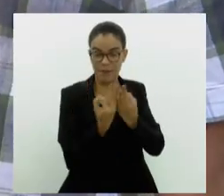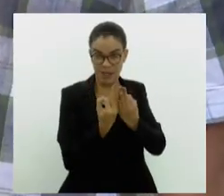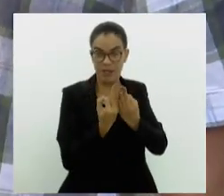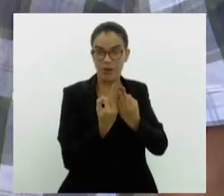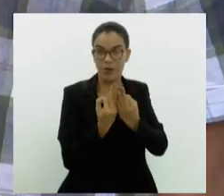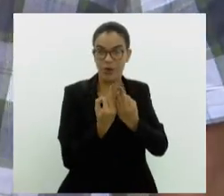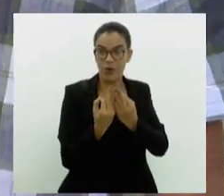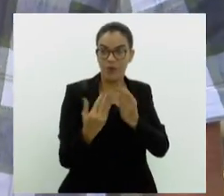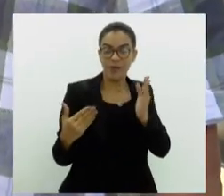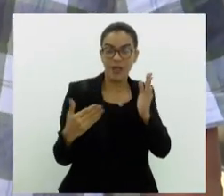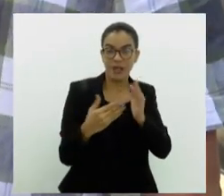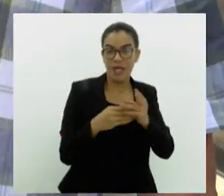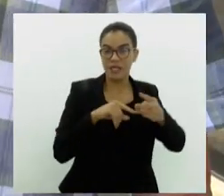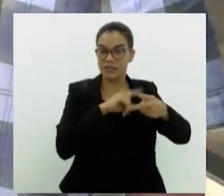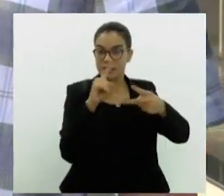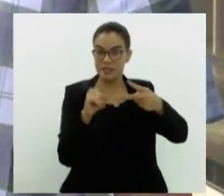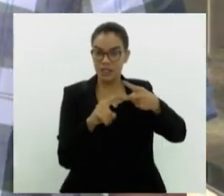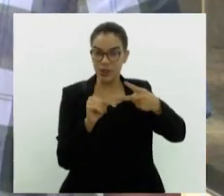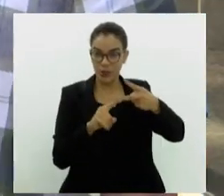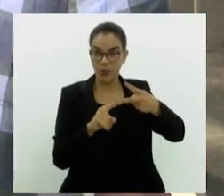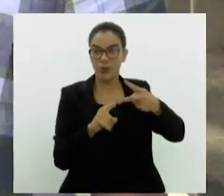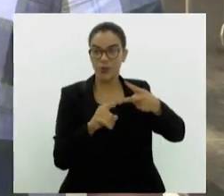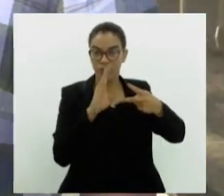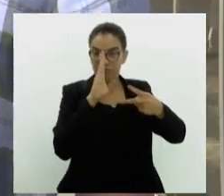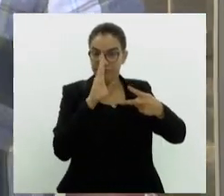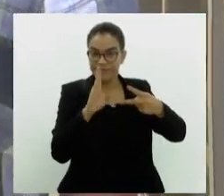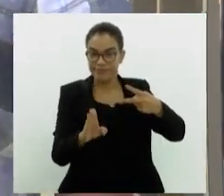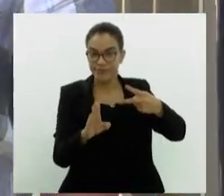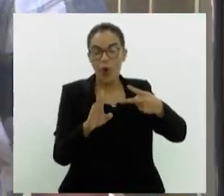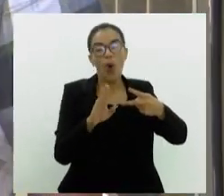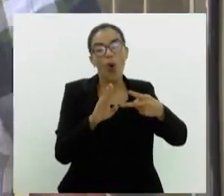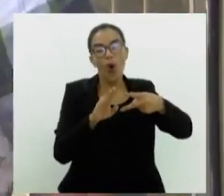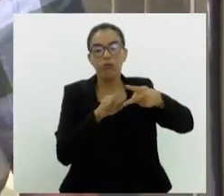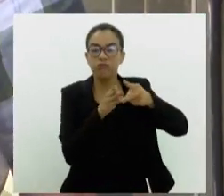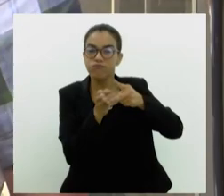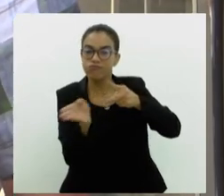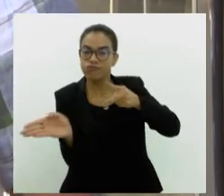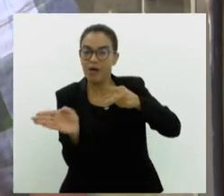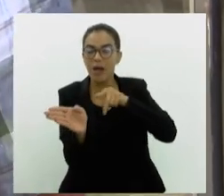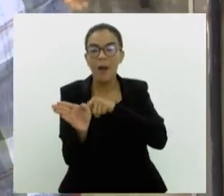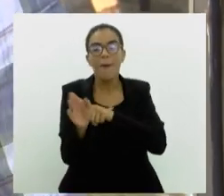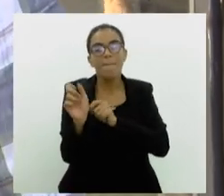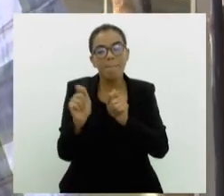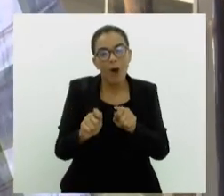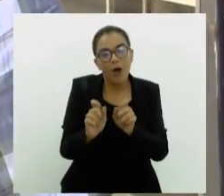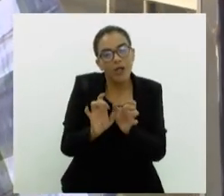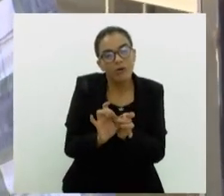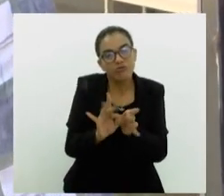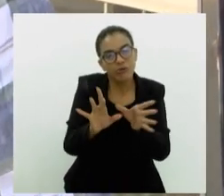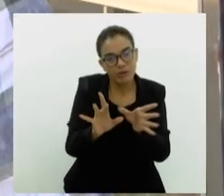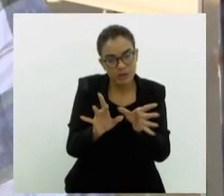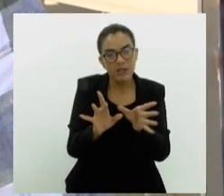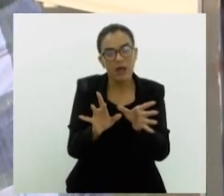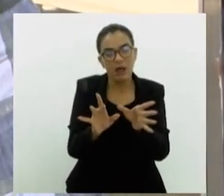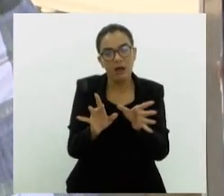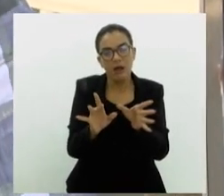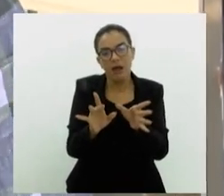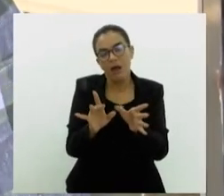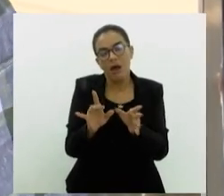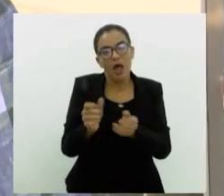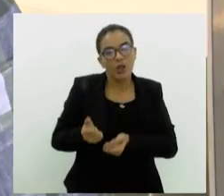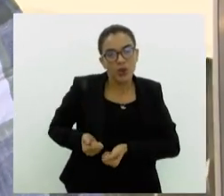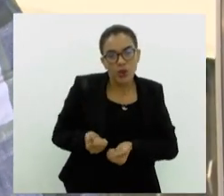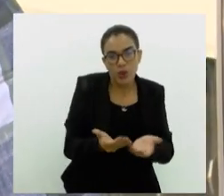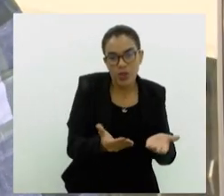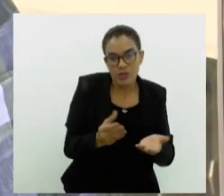até segundo grau na linha vertical ou horizontal pode autorizar a doação de